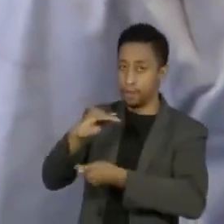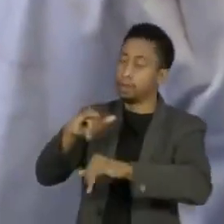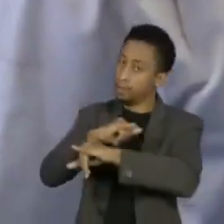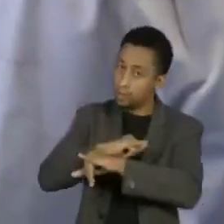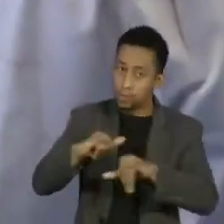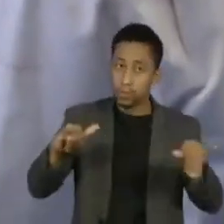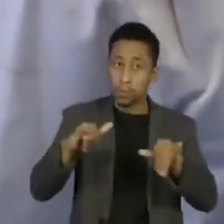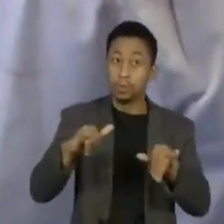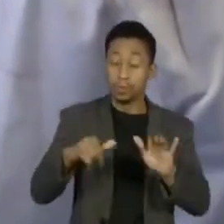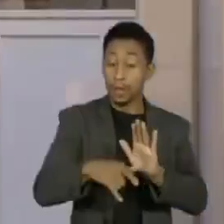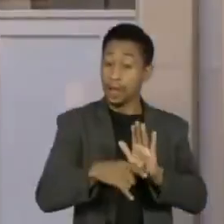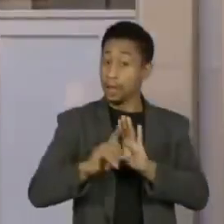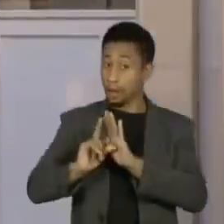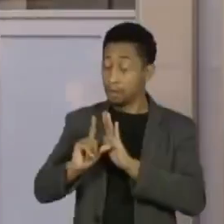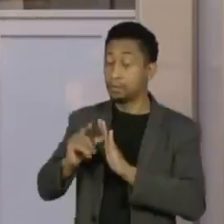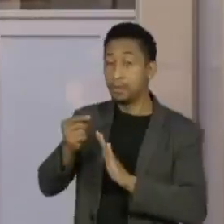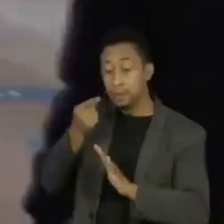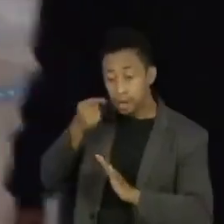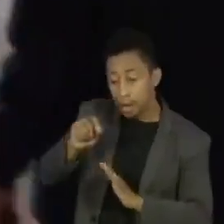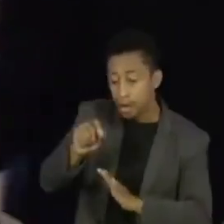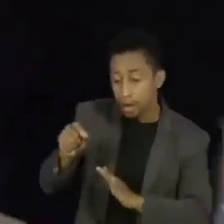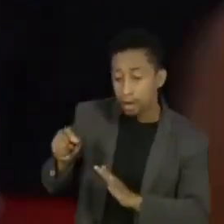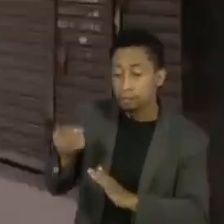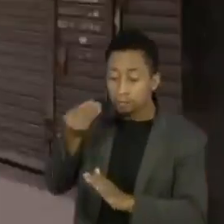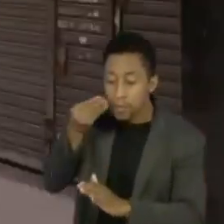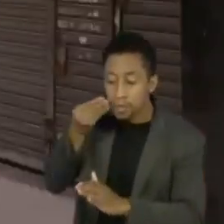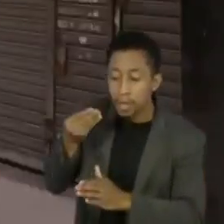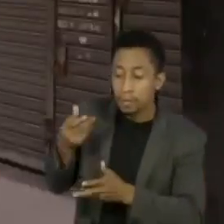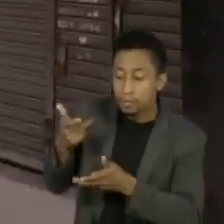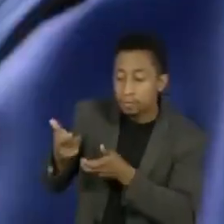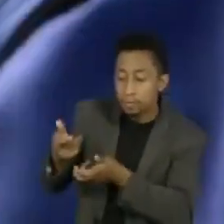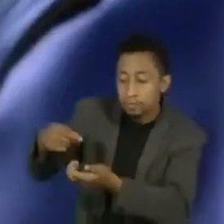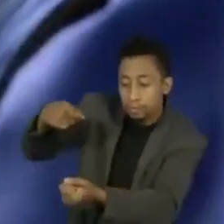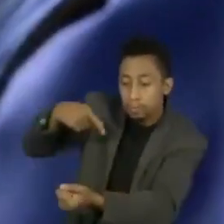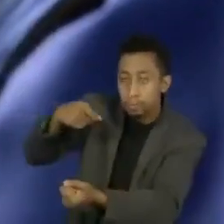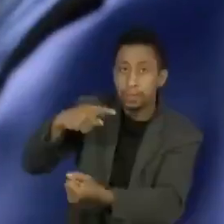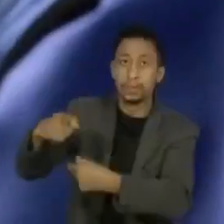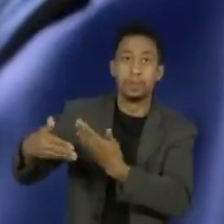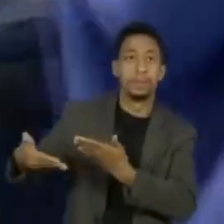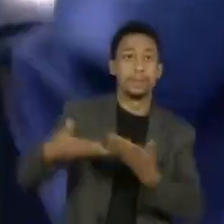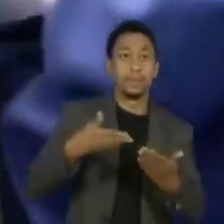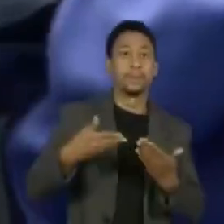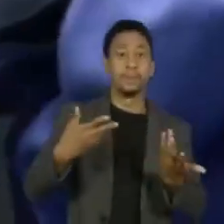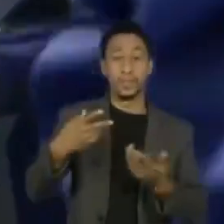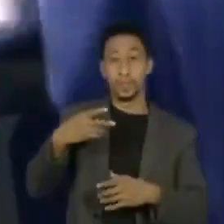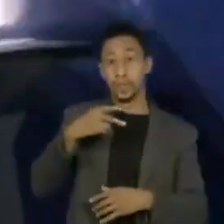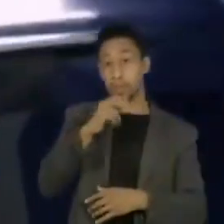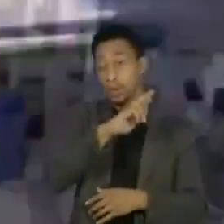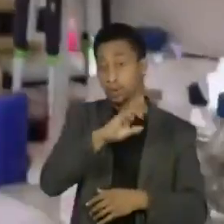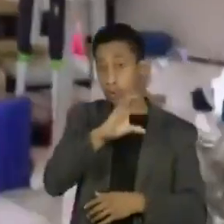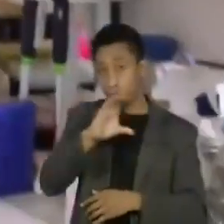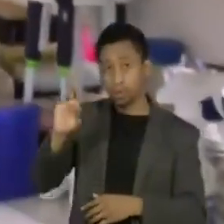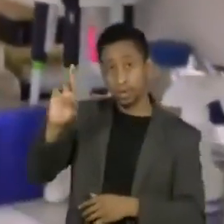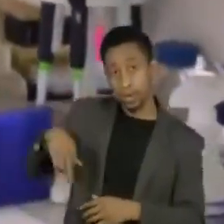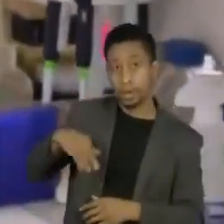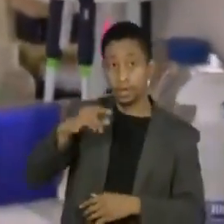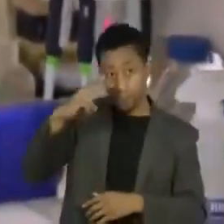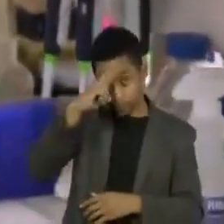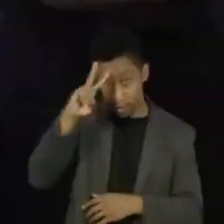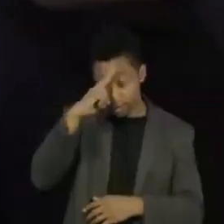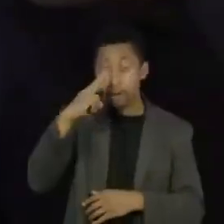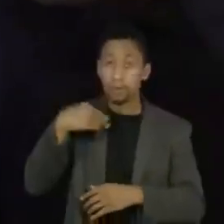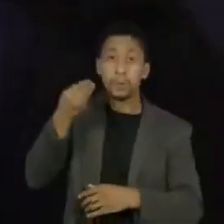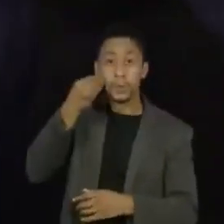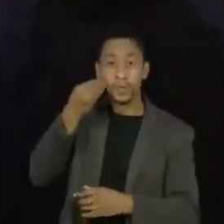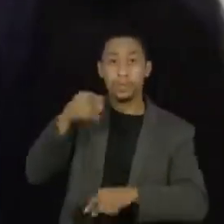do teste clínico em humanos. México, Costa Rica e Argentina têm apresentado resultados promissores com este tipo de